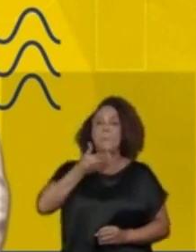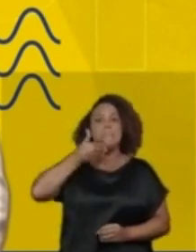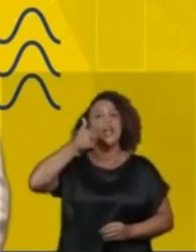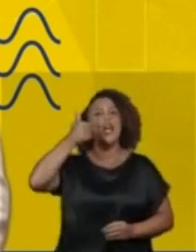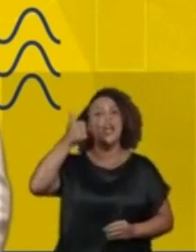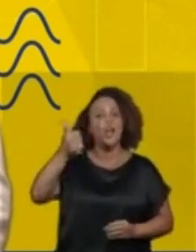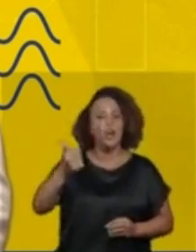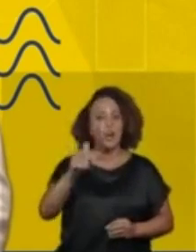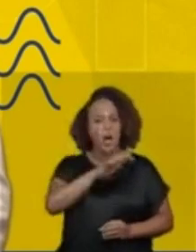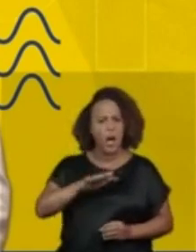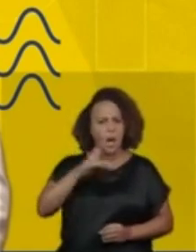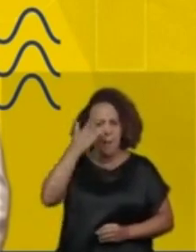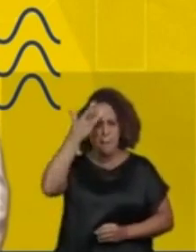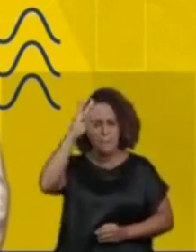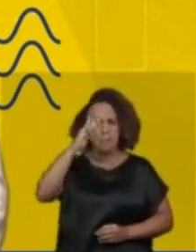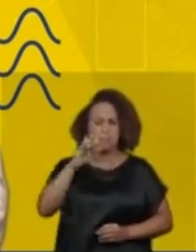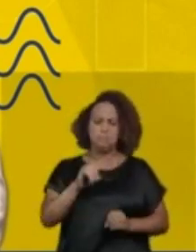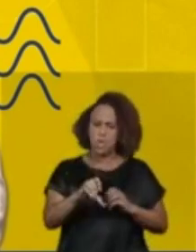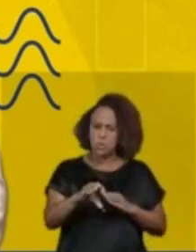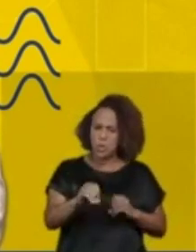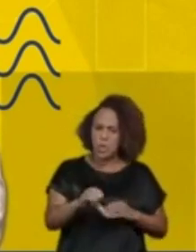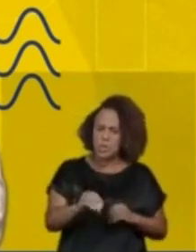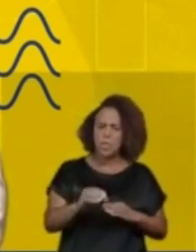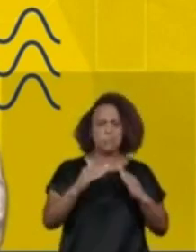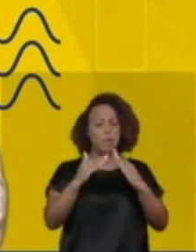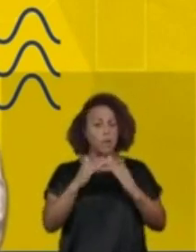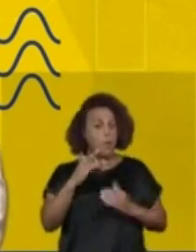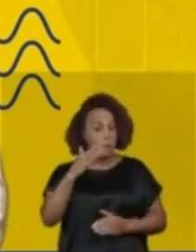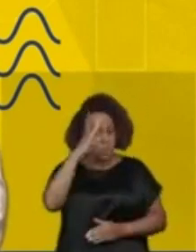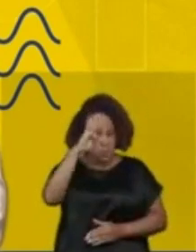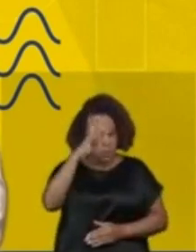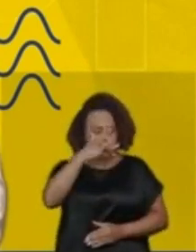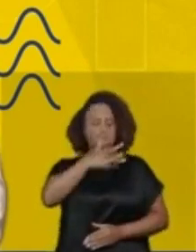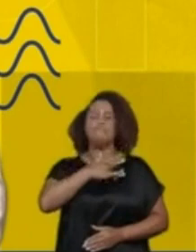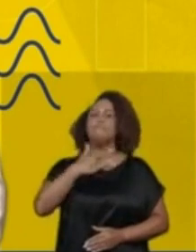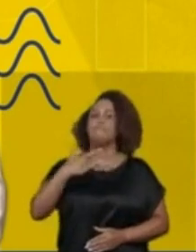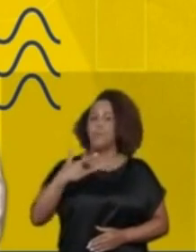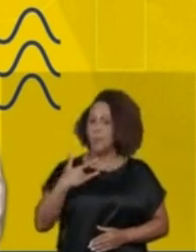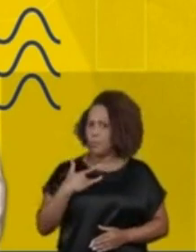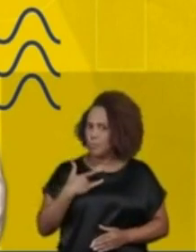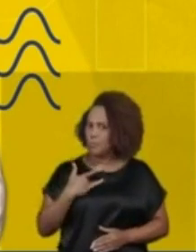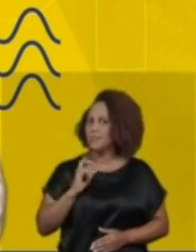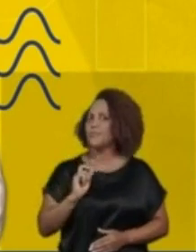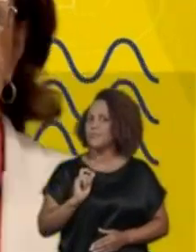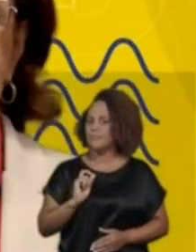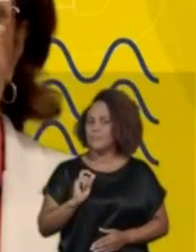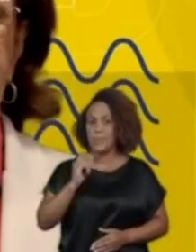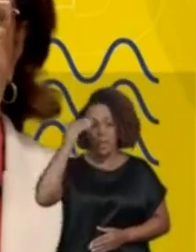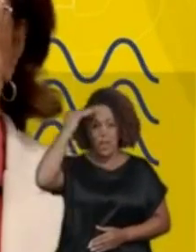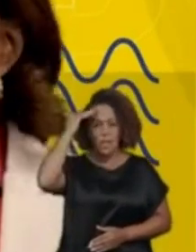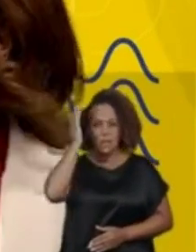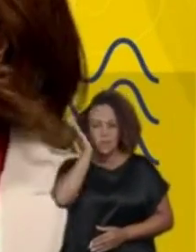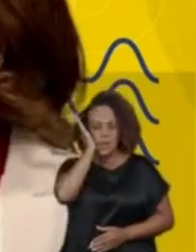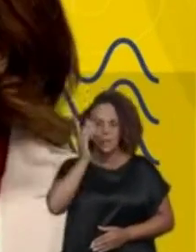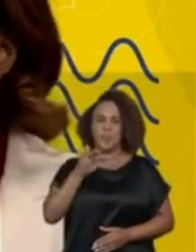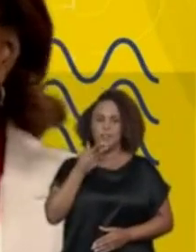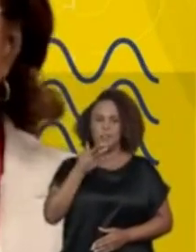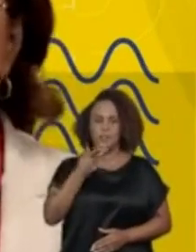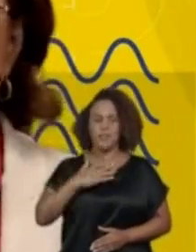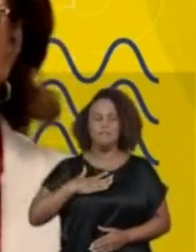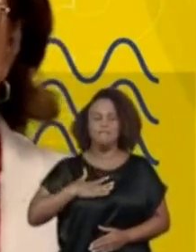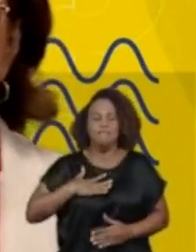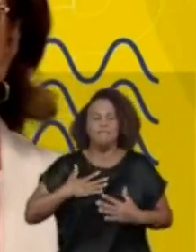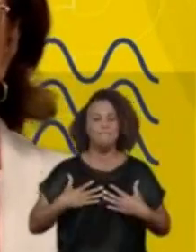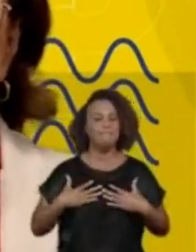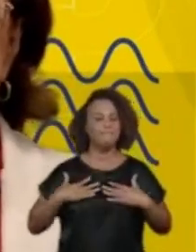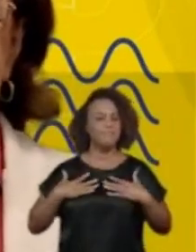povo de Santos, em áreas fundamentais como educação, habitação e principalmente saúde. Então, Thelma, eu quero te